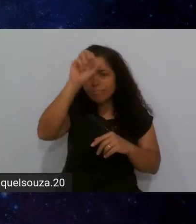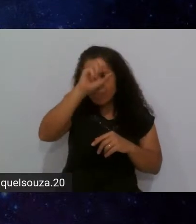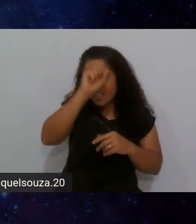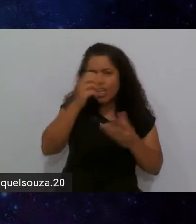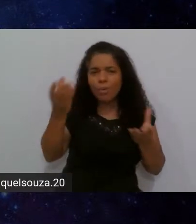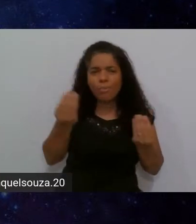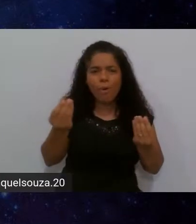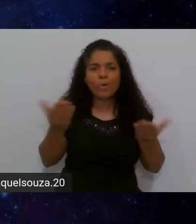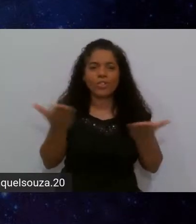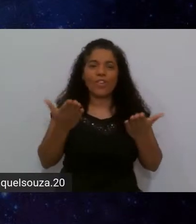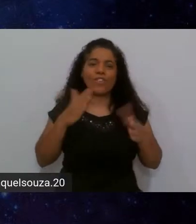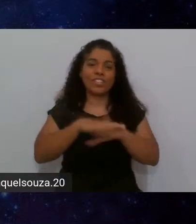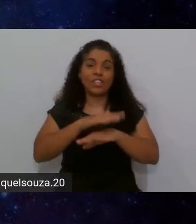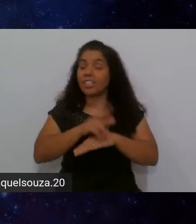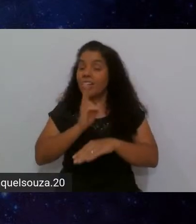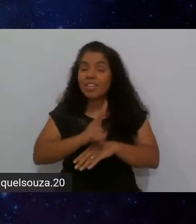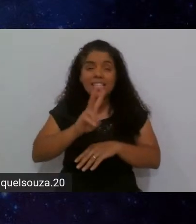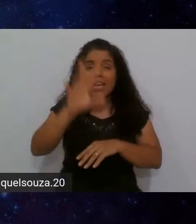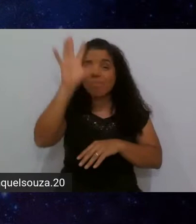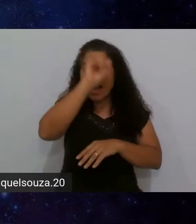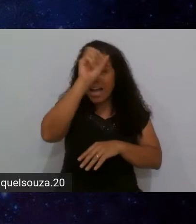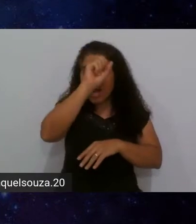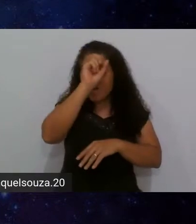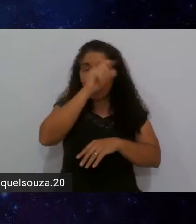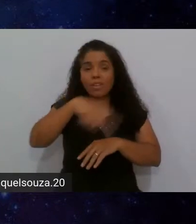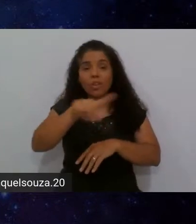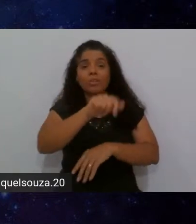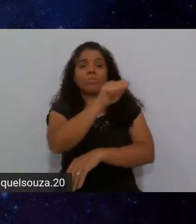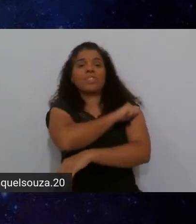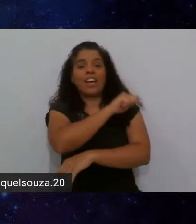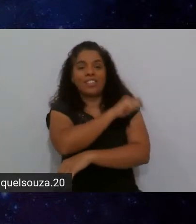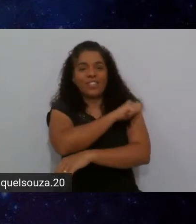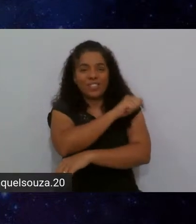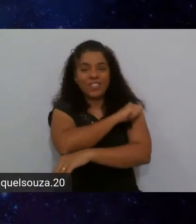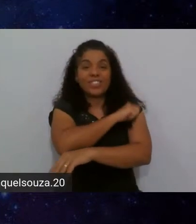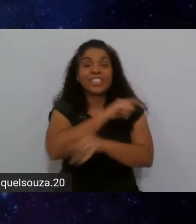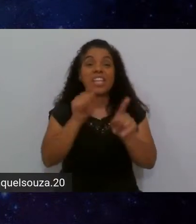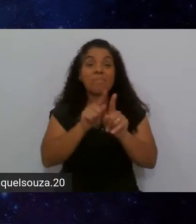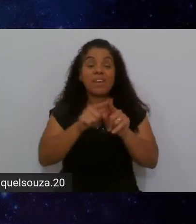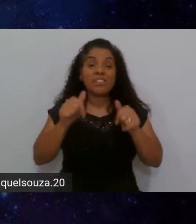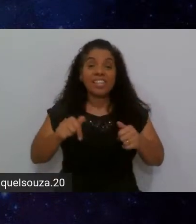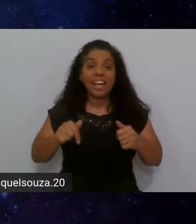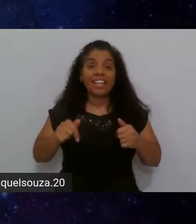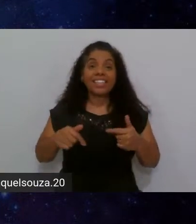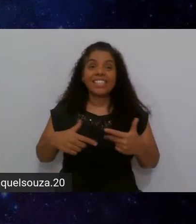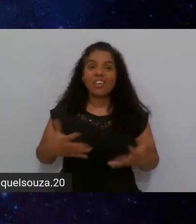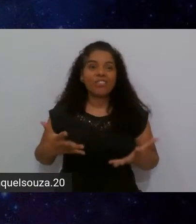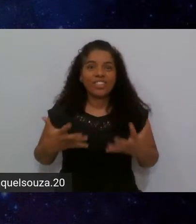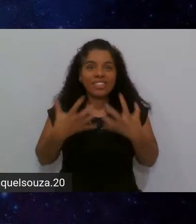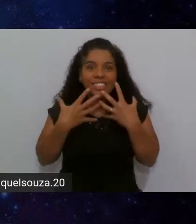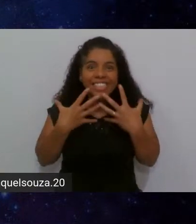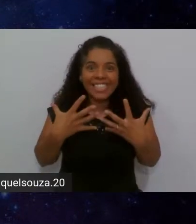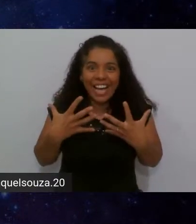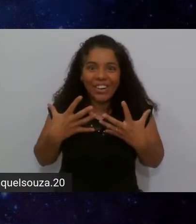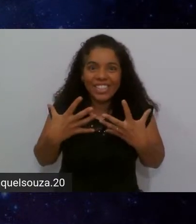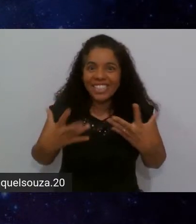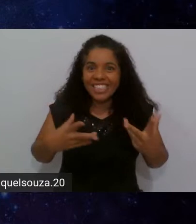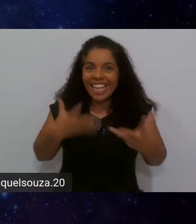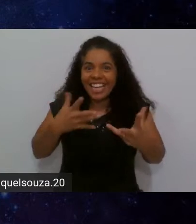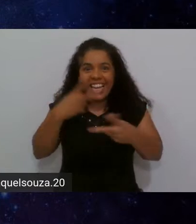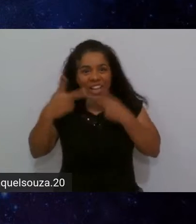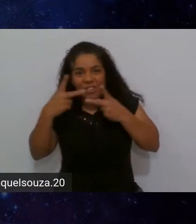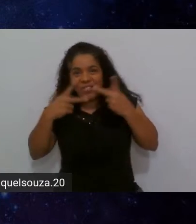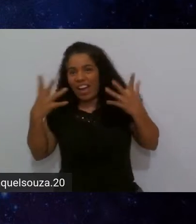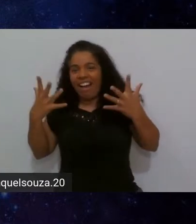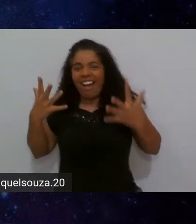nessa noite eu sempre aprendo com os meus alunos também fico aqui com a boca cheia aqui para falar de